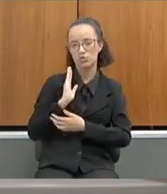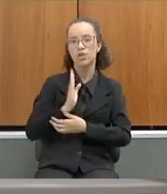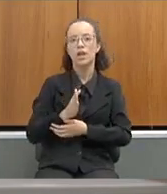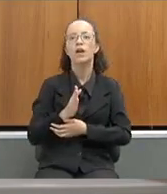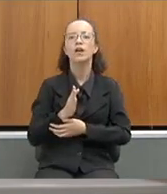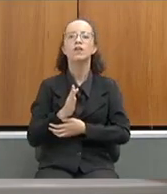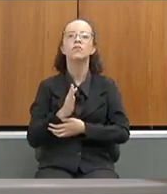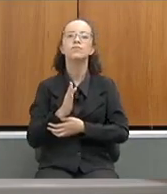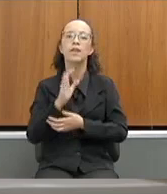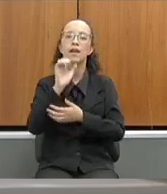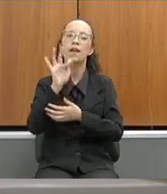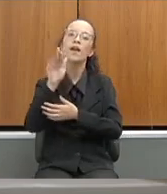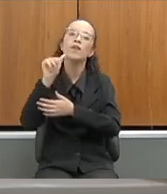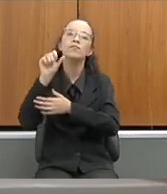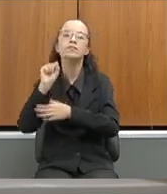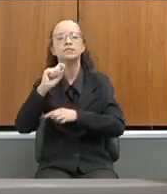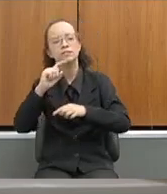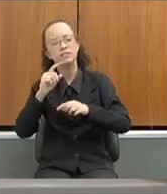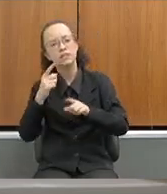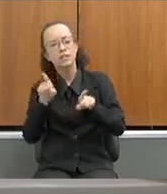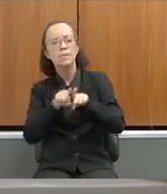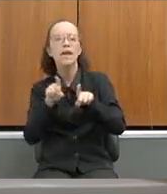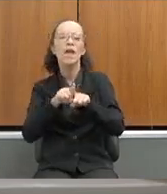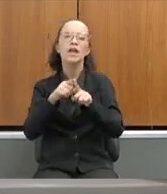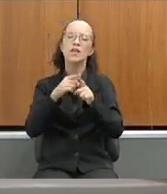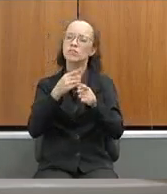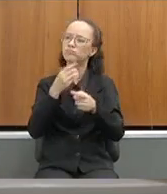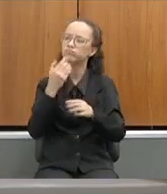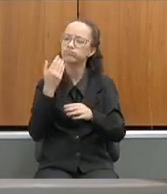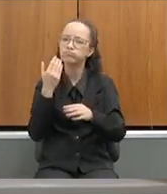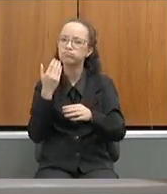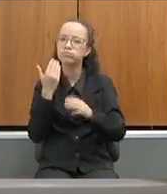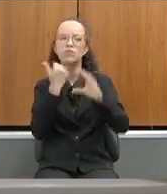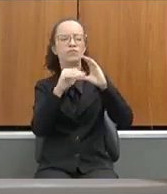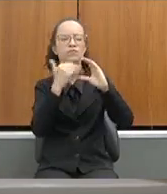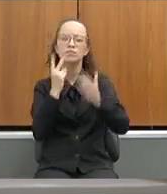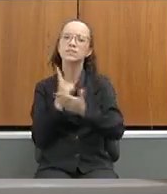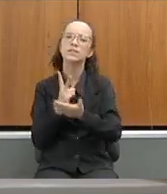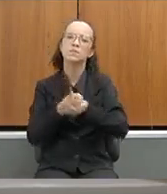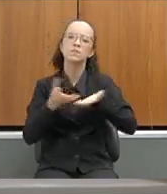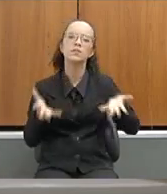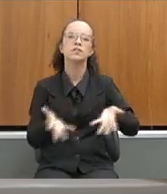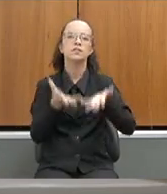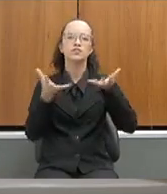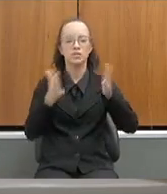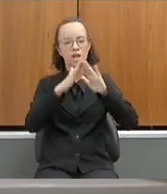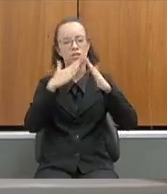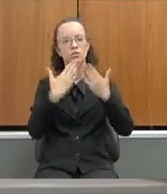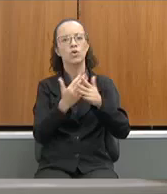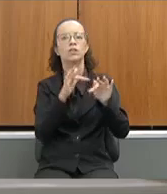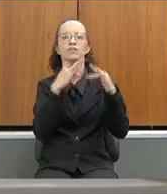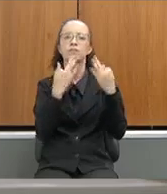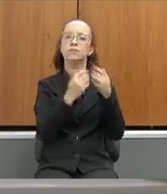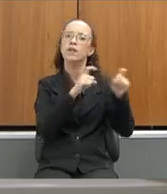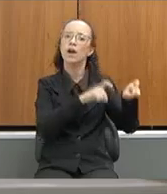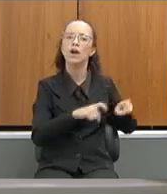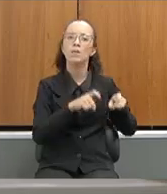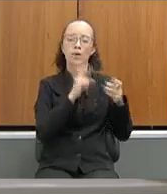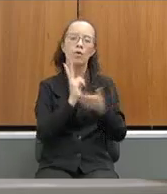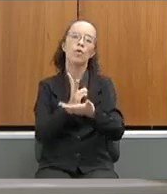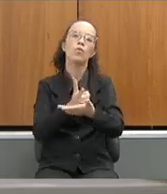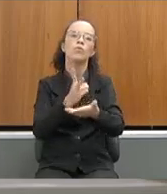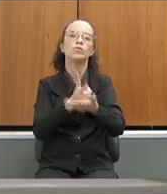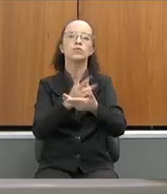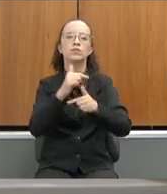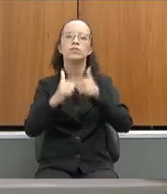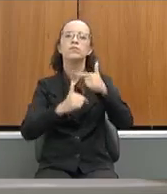EFAs, continuaremos fazendo os repassos, como sempre fazemos, incentivando as escolas de família agrícolas para continuarem